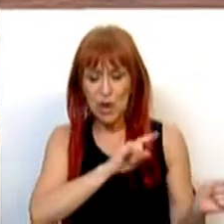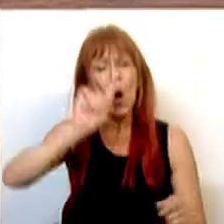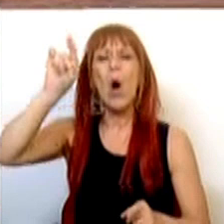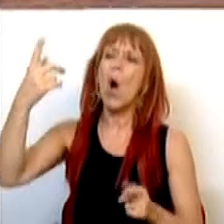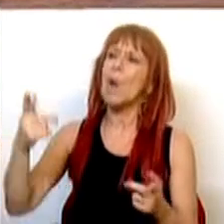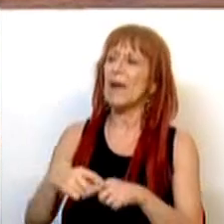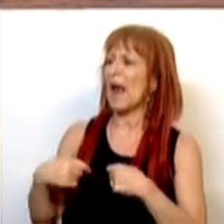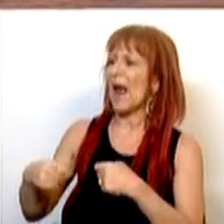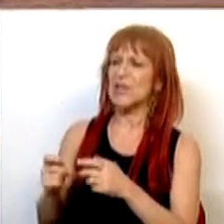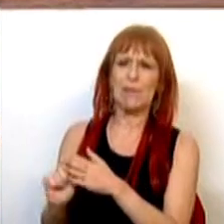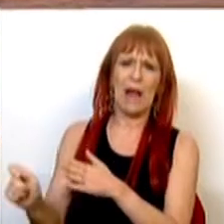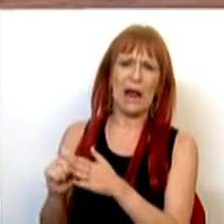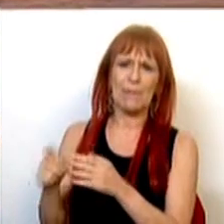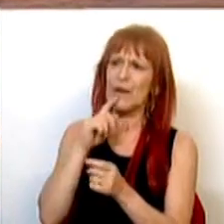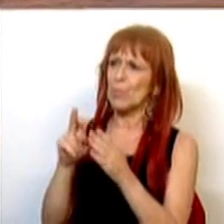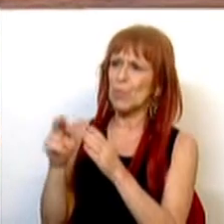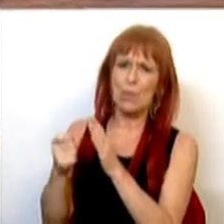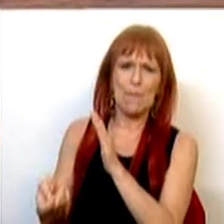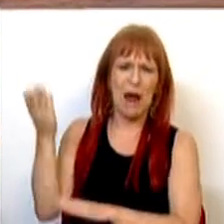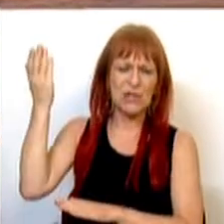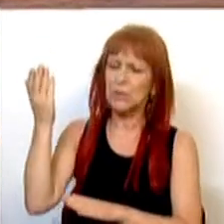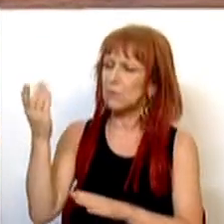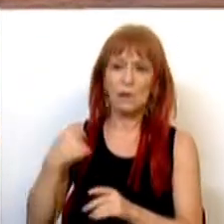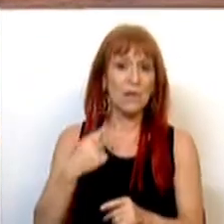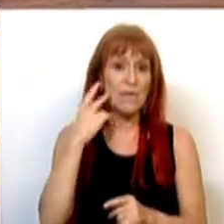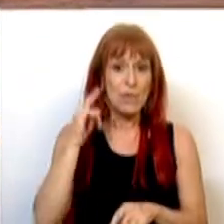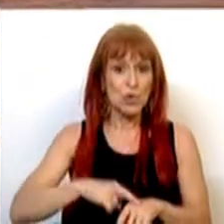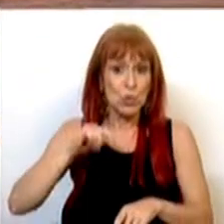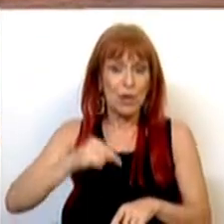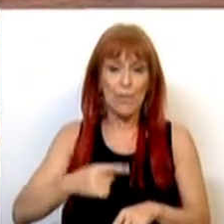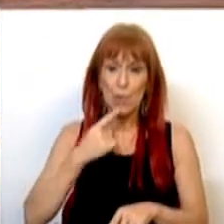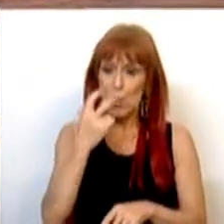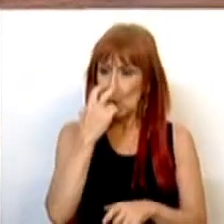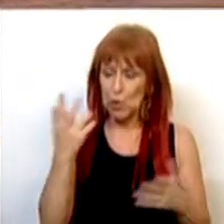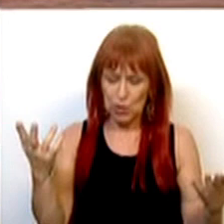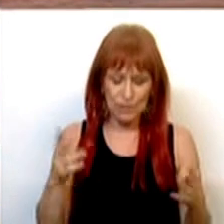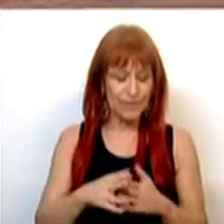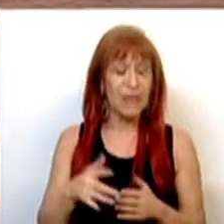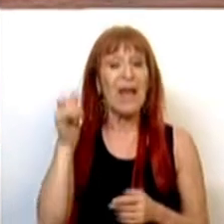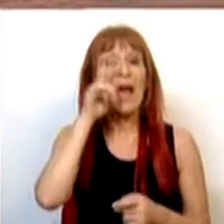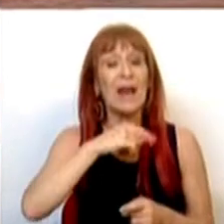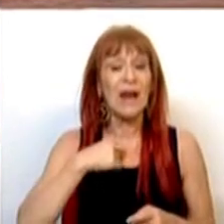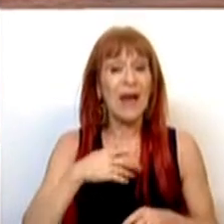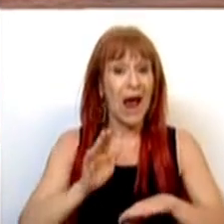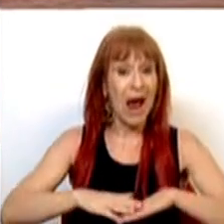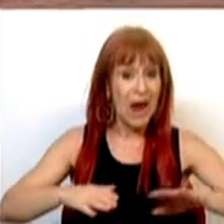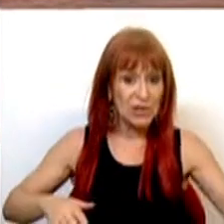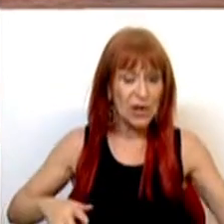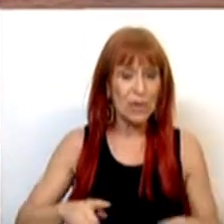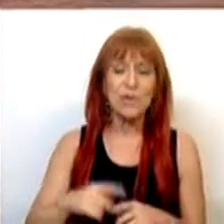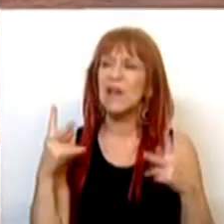invés de serem gastos a pagar mais juros. Vivemos, pois, um momento muito curioso. Quem à esquerda